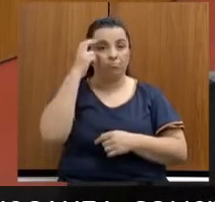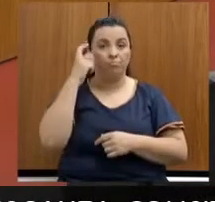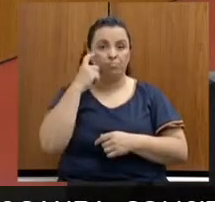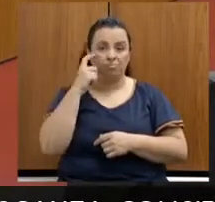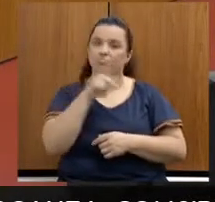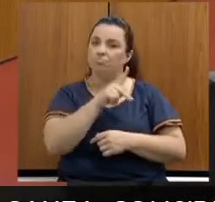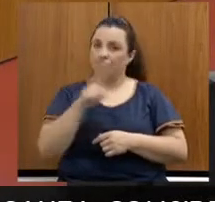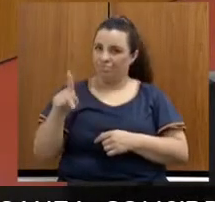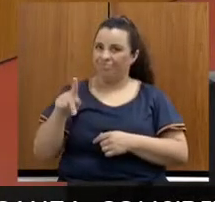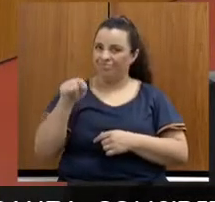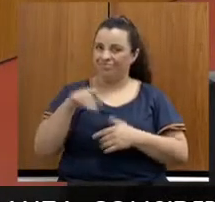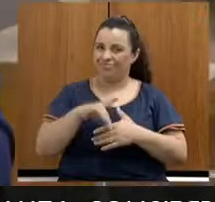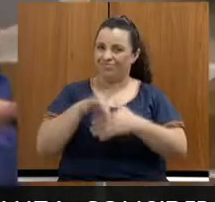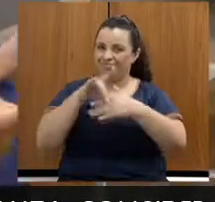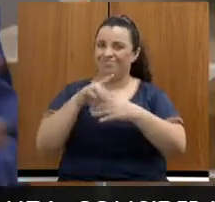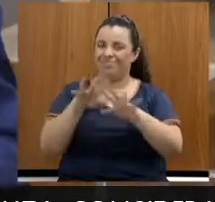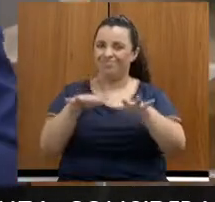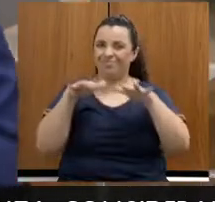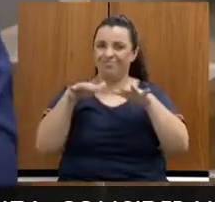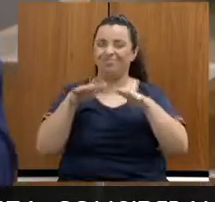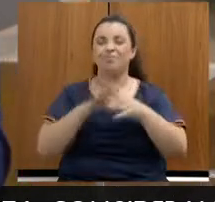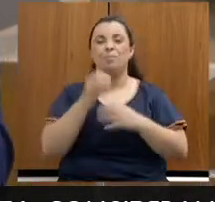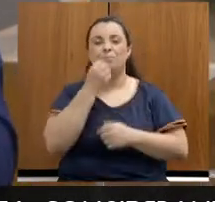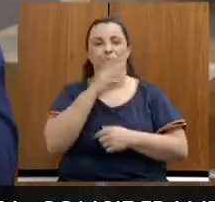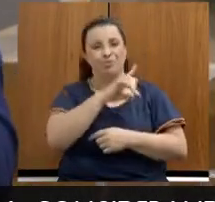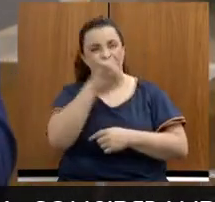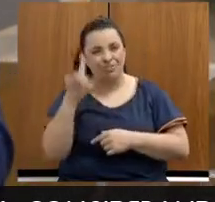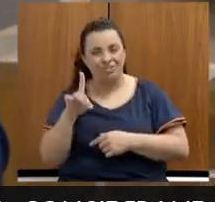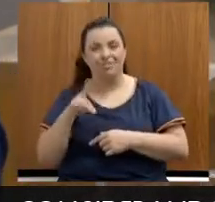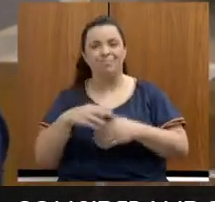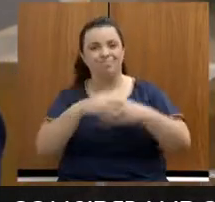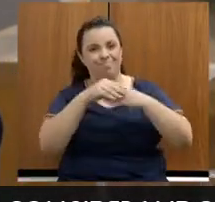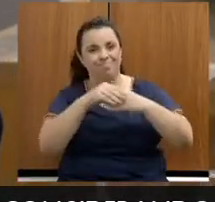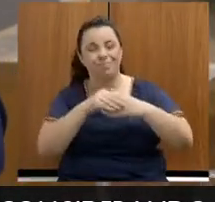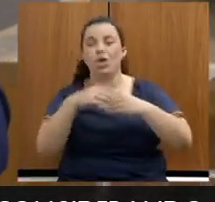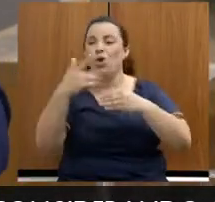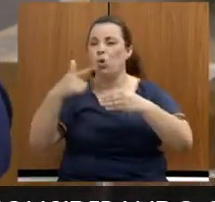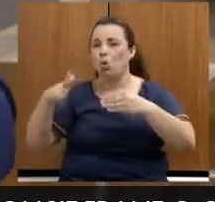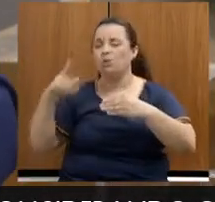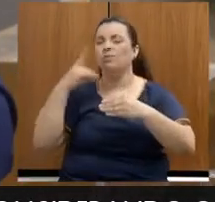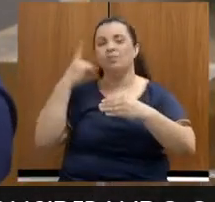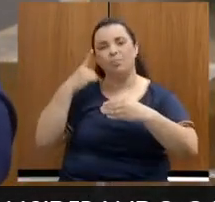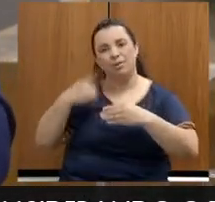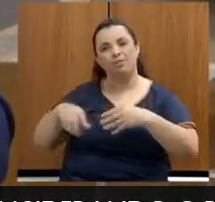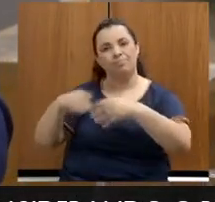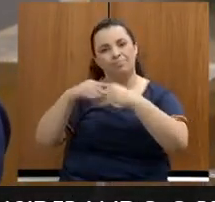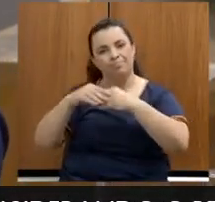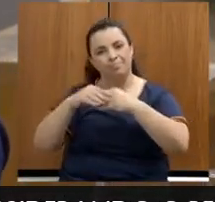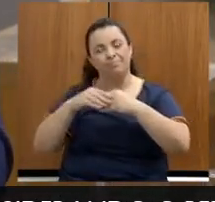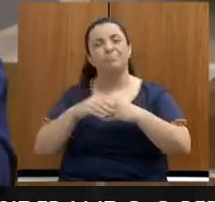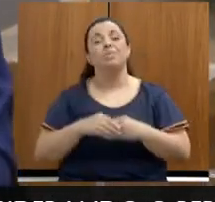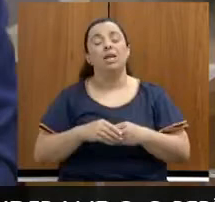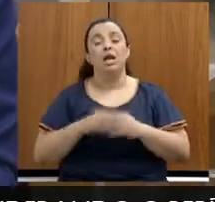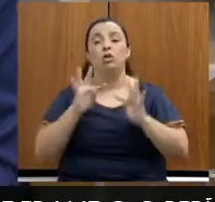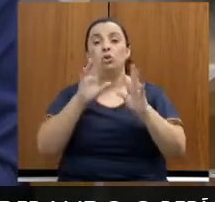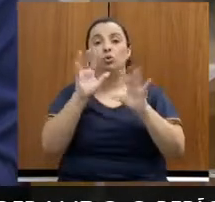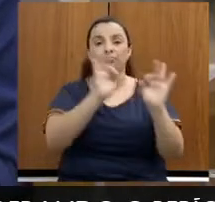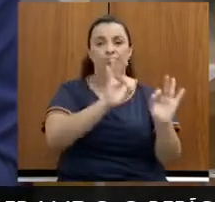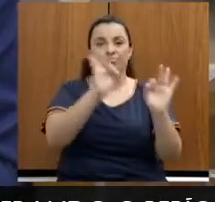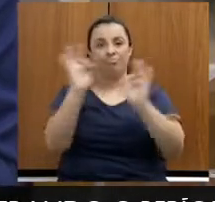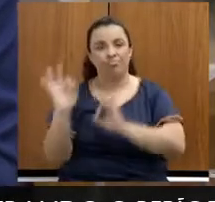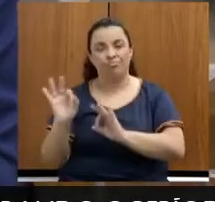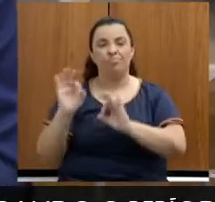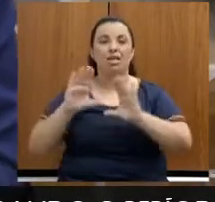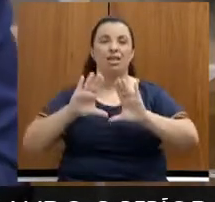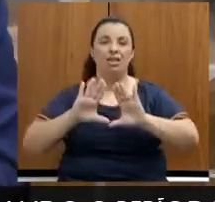trabalhos, muito bom dia na sua pessoa, cumprimentar todos os colegas deputados e deputadas, a todos que nos assistem, pela TV